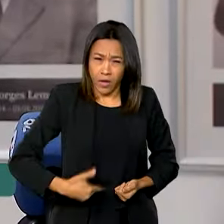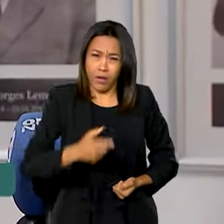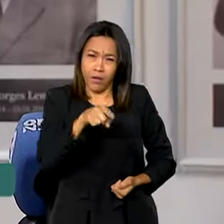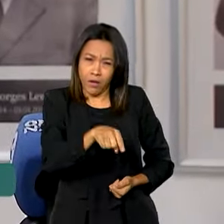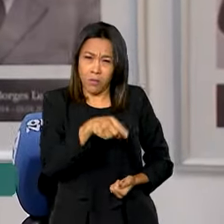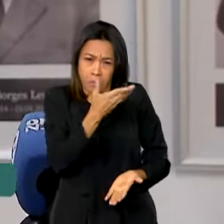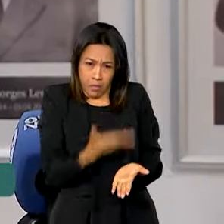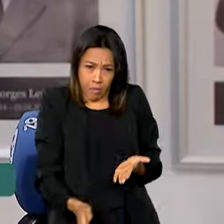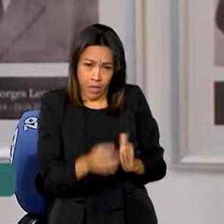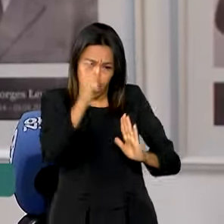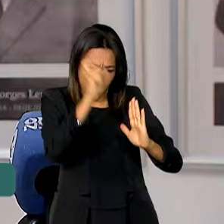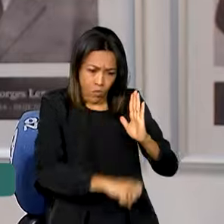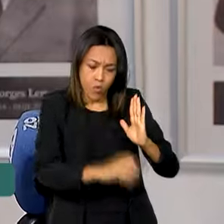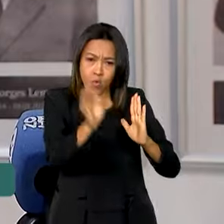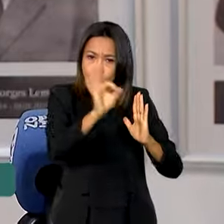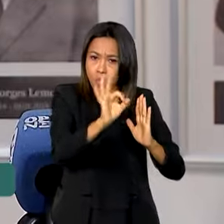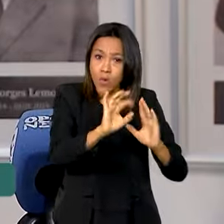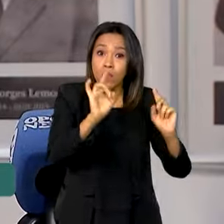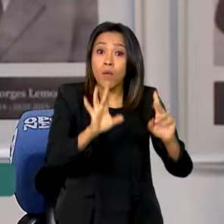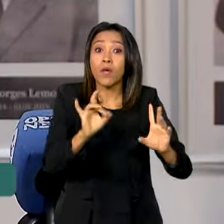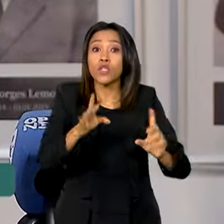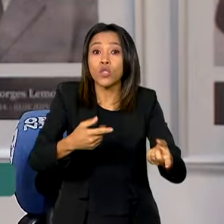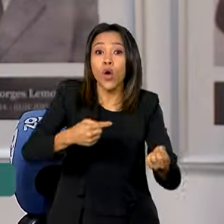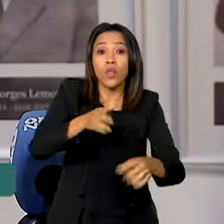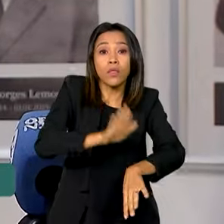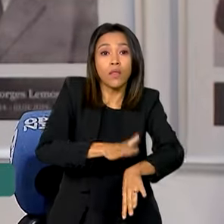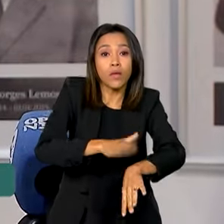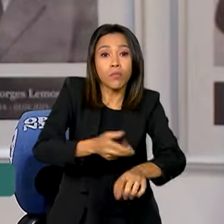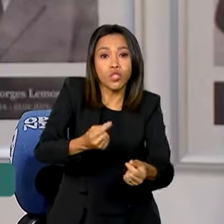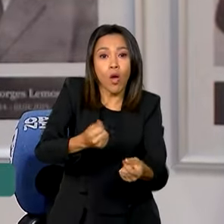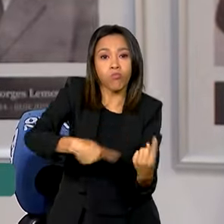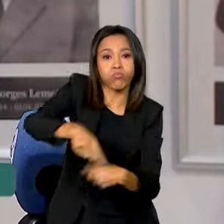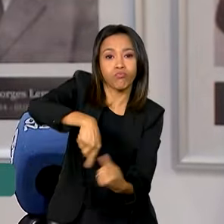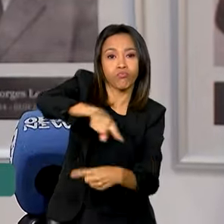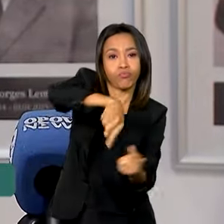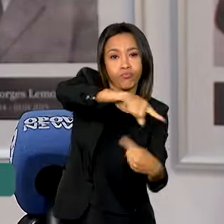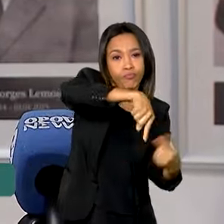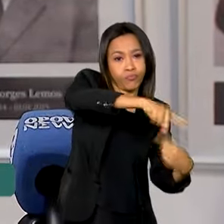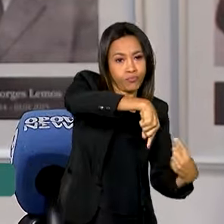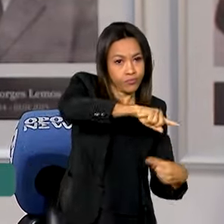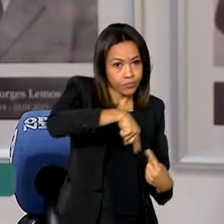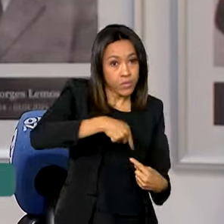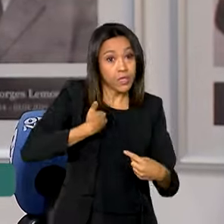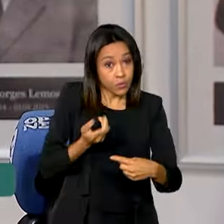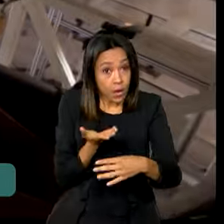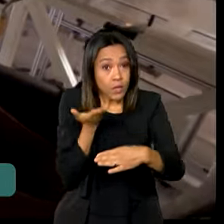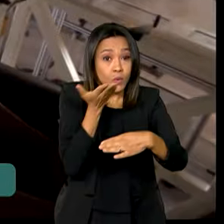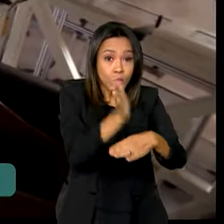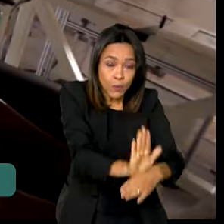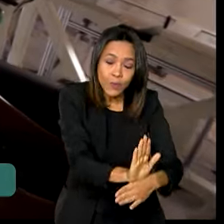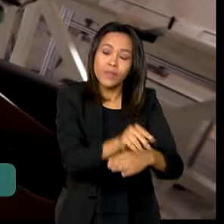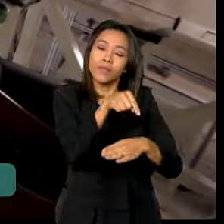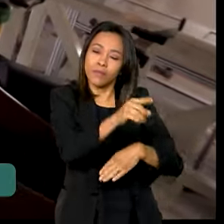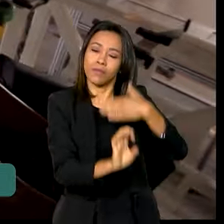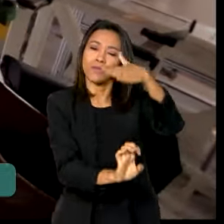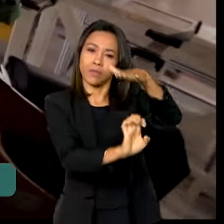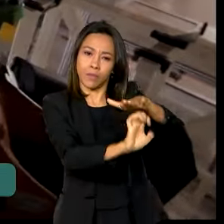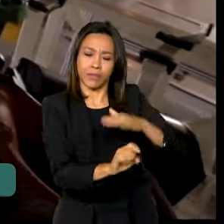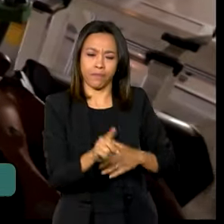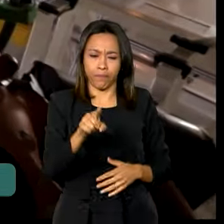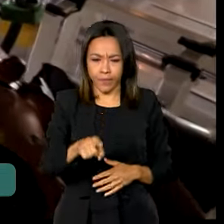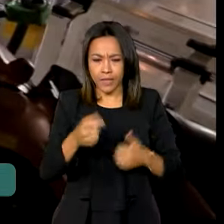impacto fiscal. É só fluxo, mas ajuda muito no fluxo das empresas. Além de